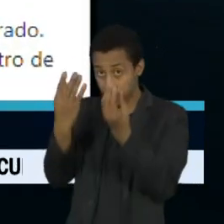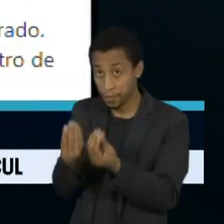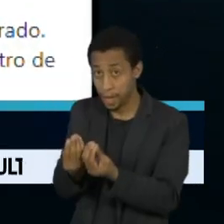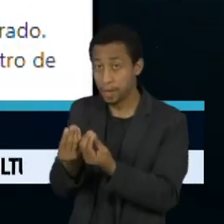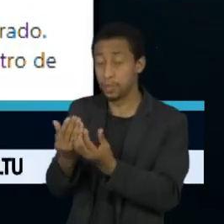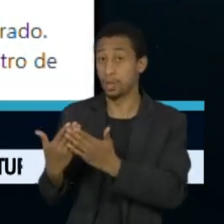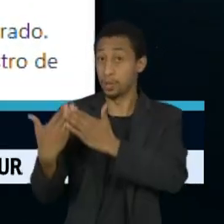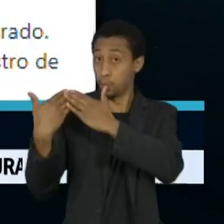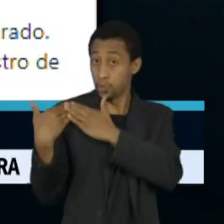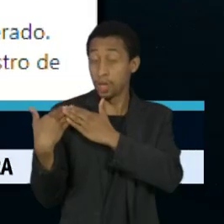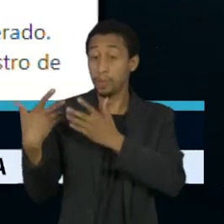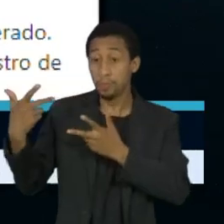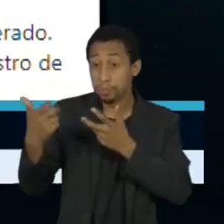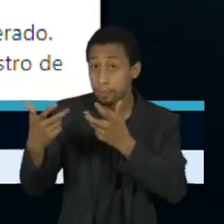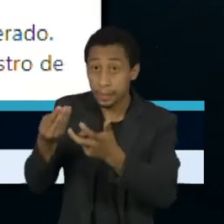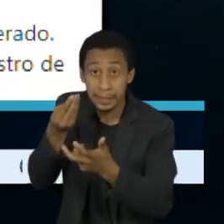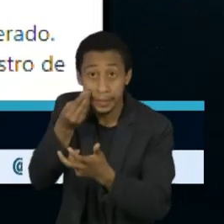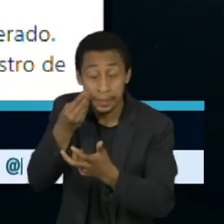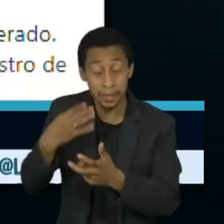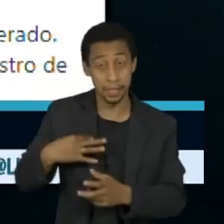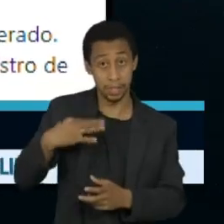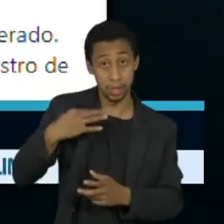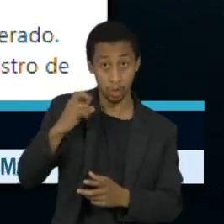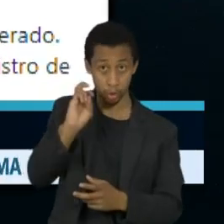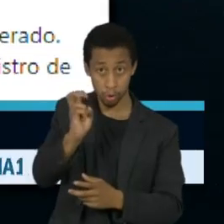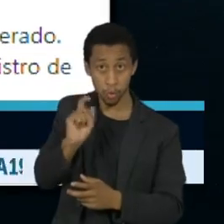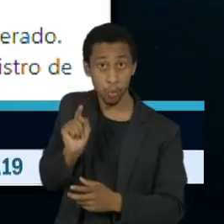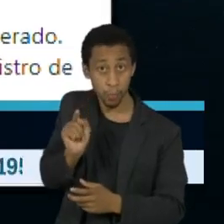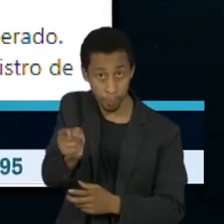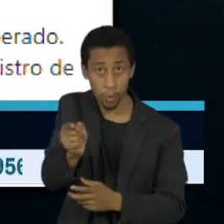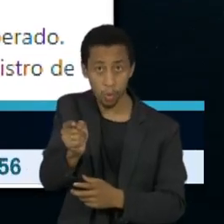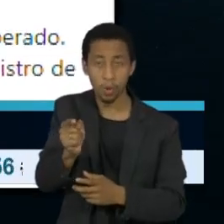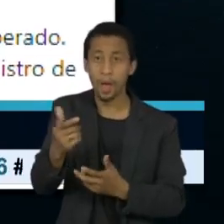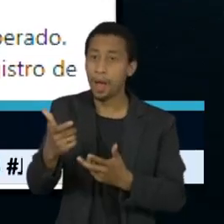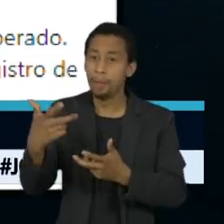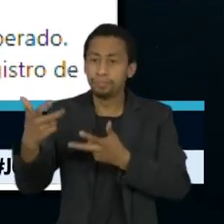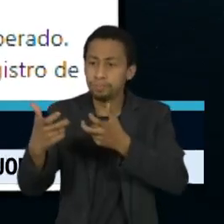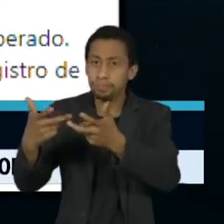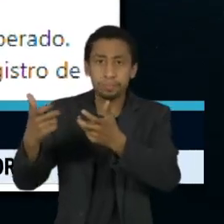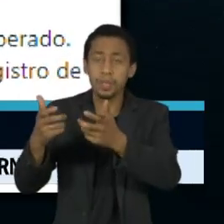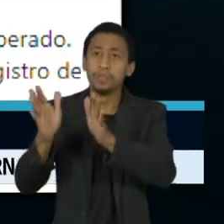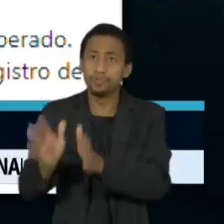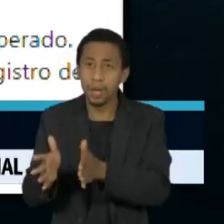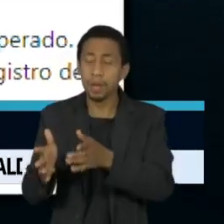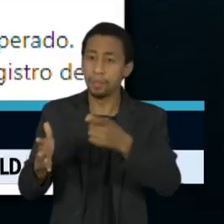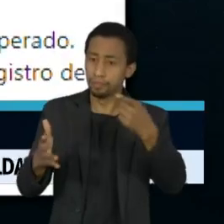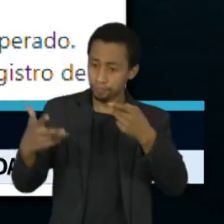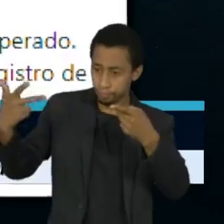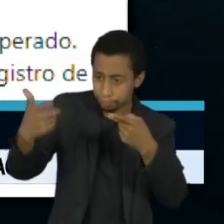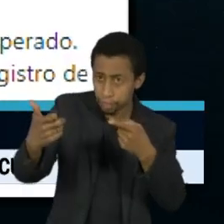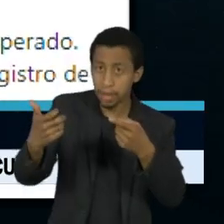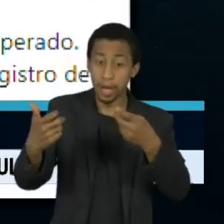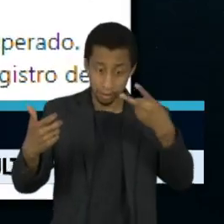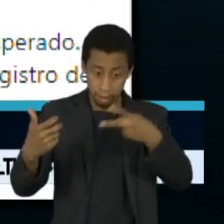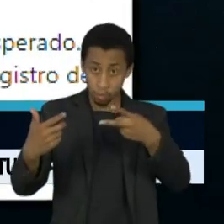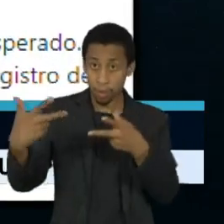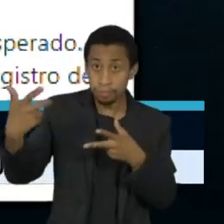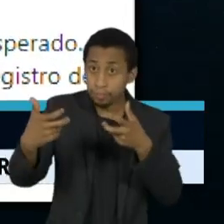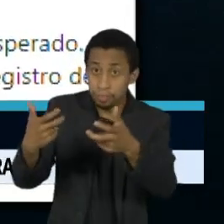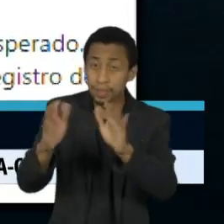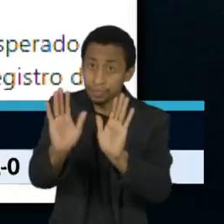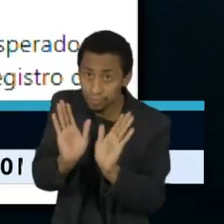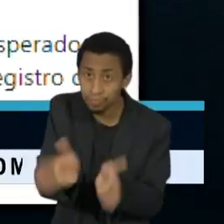testes no Brasil com 5 mil voluntários, informou que muitos já receberam até a segunda dose sem o registro de